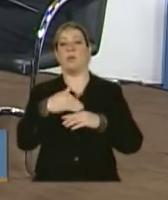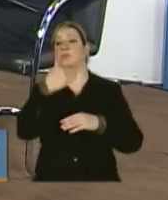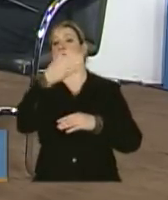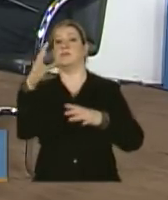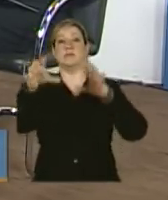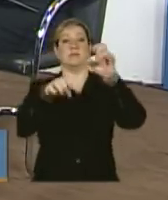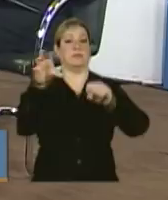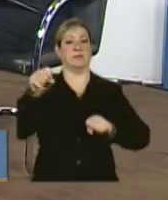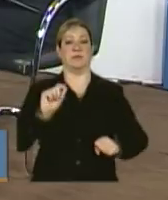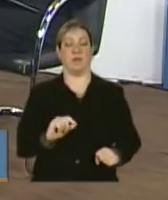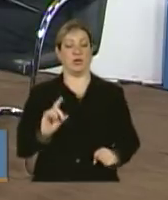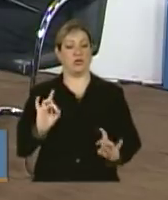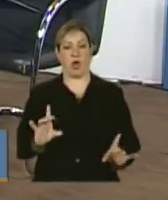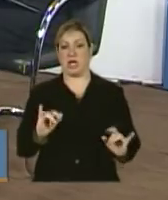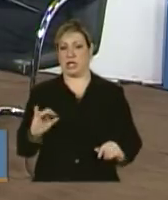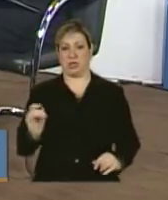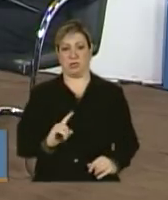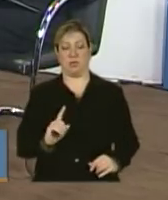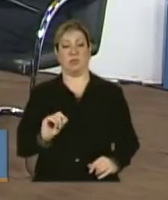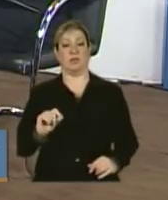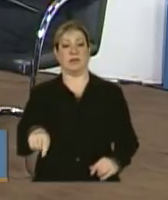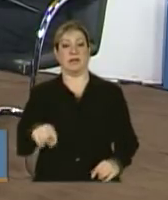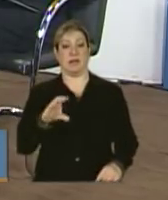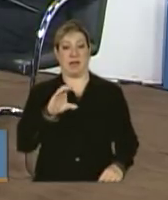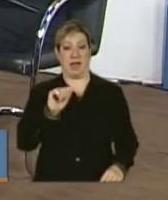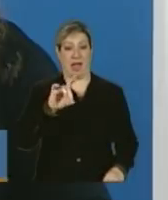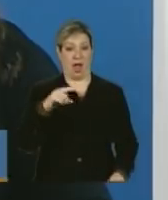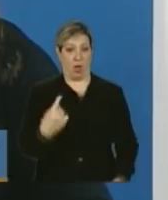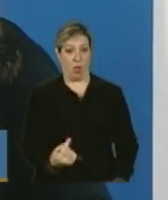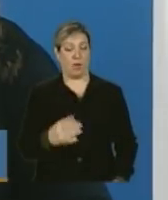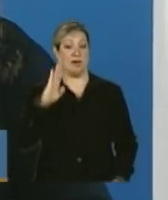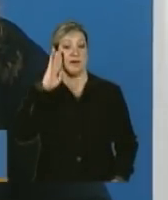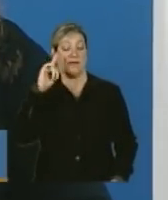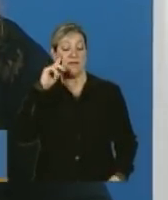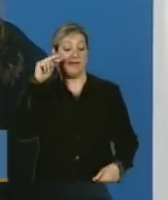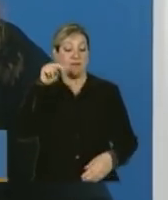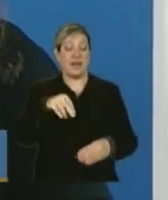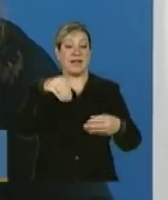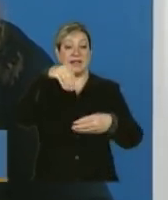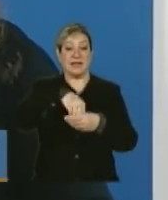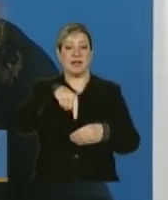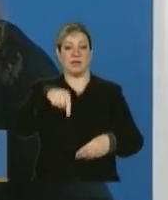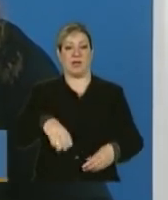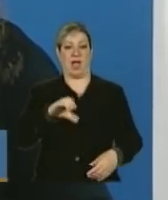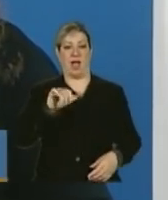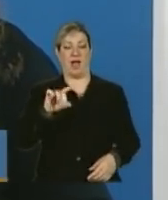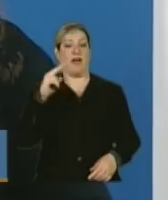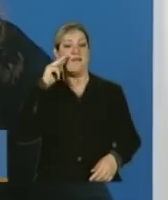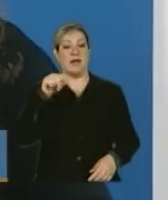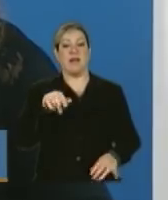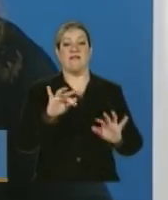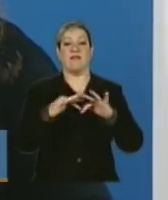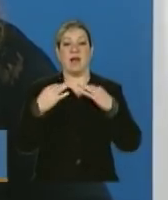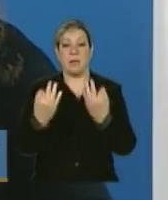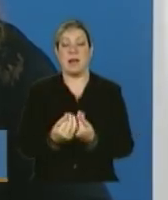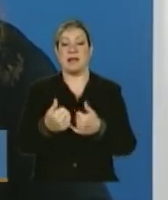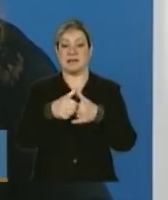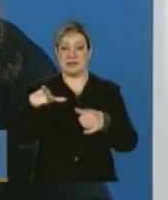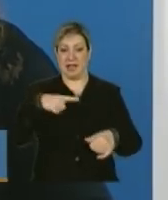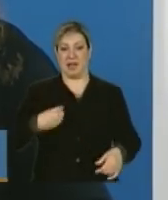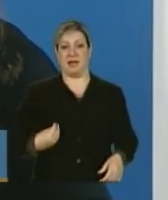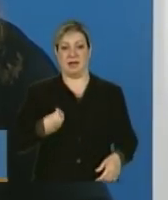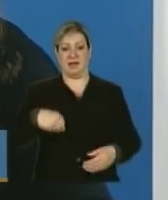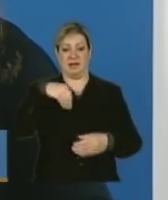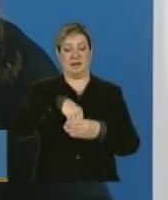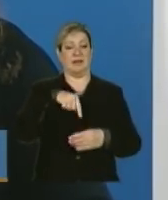Existe uma ação de busca ativa no âmbito do cadastro único, que olhar para dentro do cadastro. É olhar para aquela família que está no cadastro único, com o